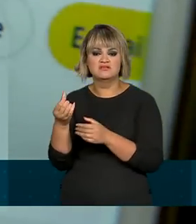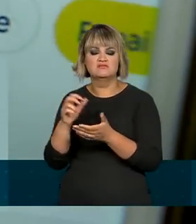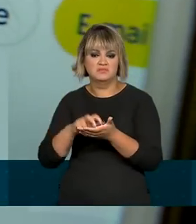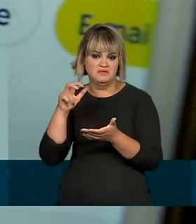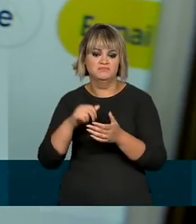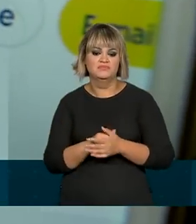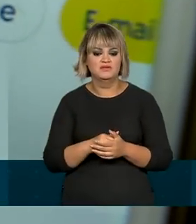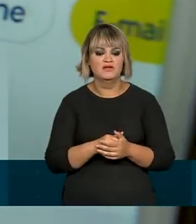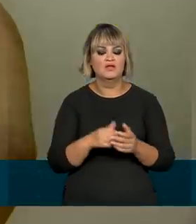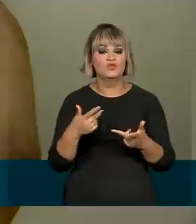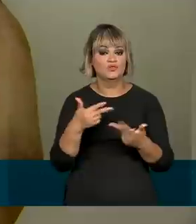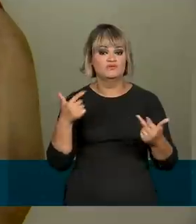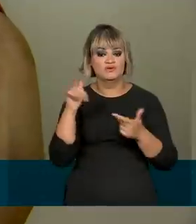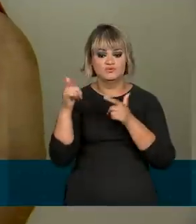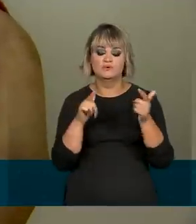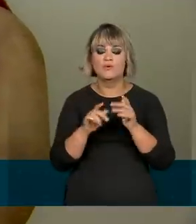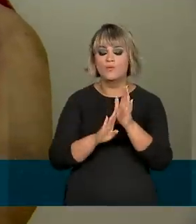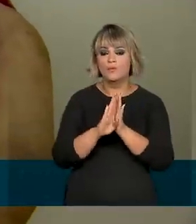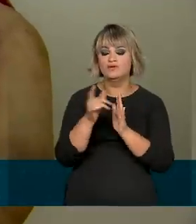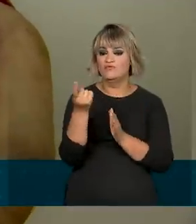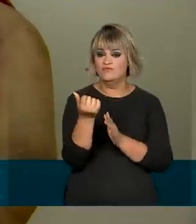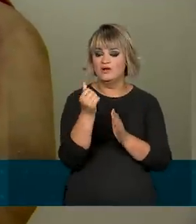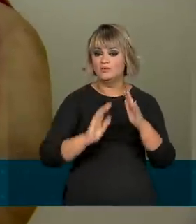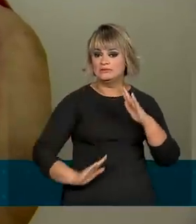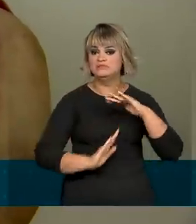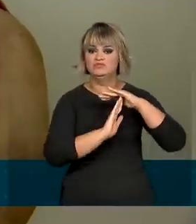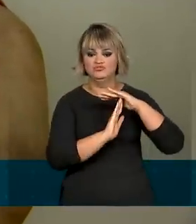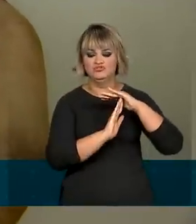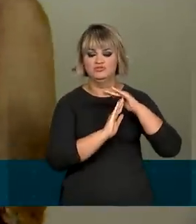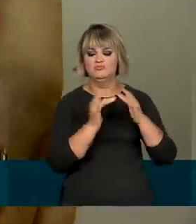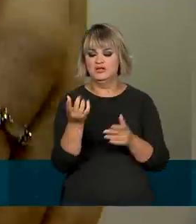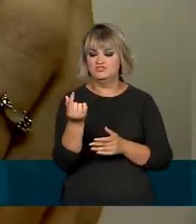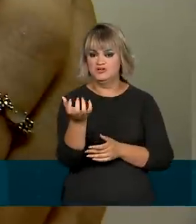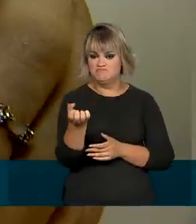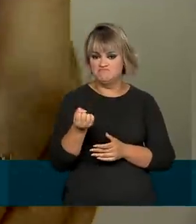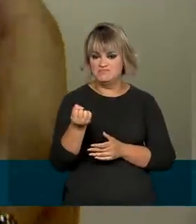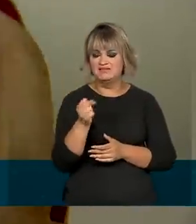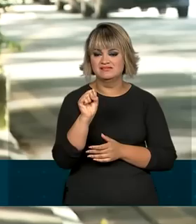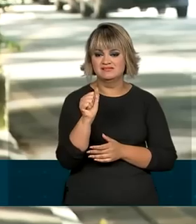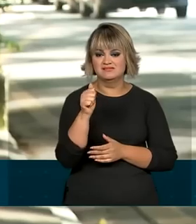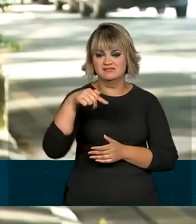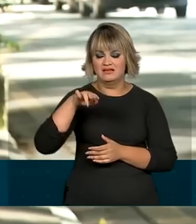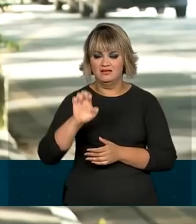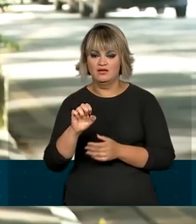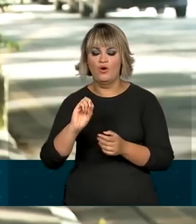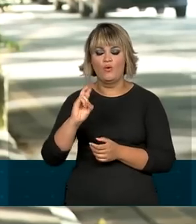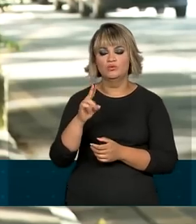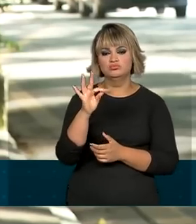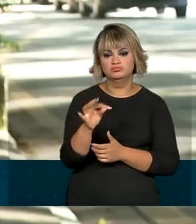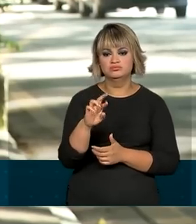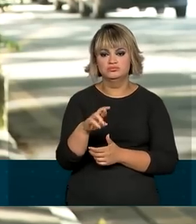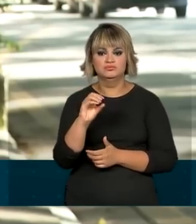manhã. Outras novidades, o aumento do valor do limite para retirada de dinheiro pelo PIX Saque e PIX Troco.